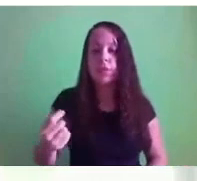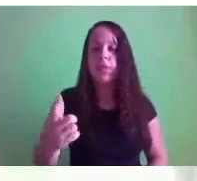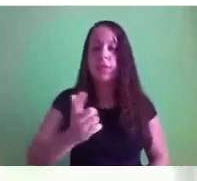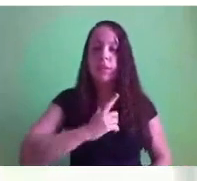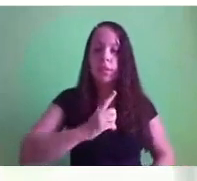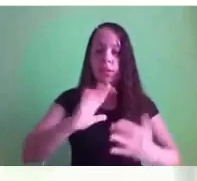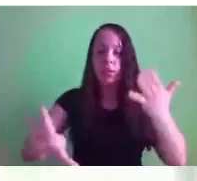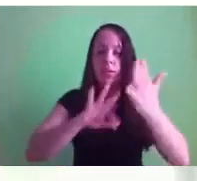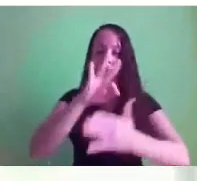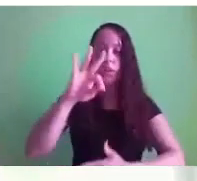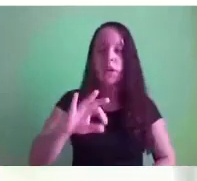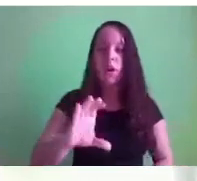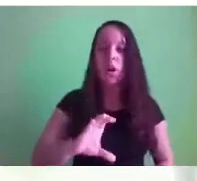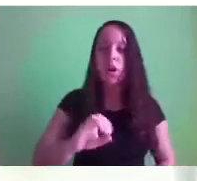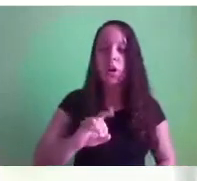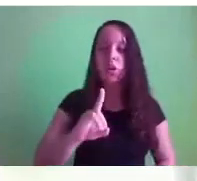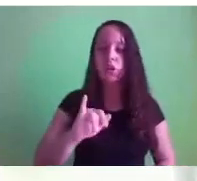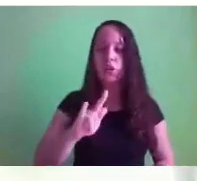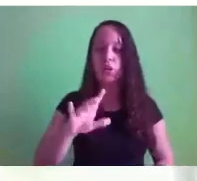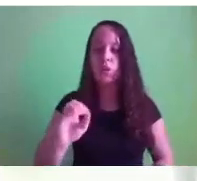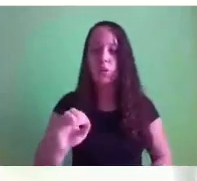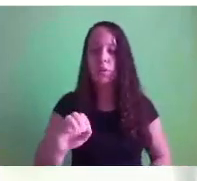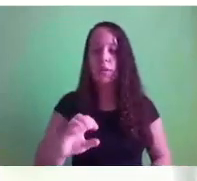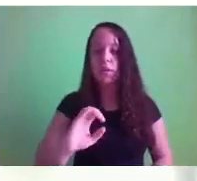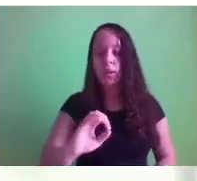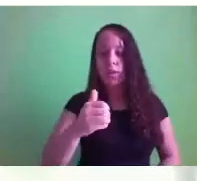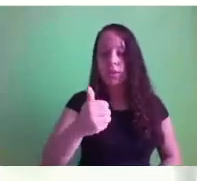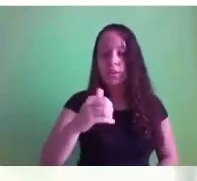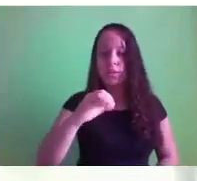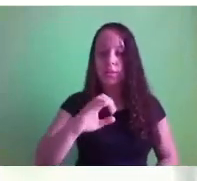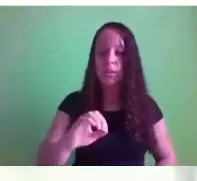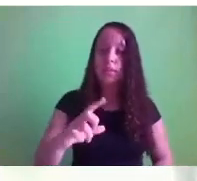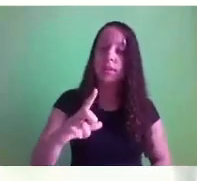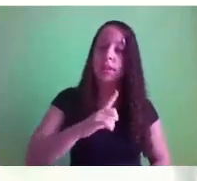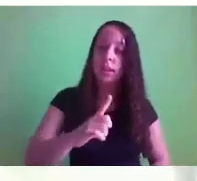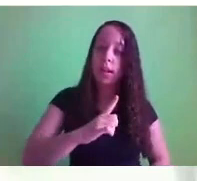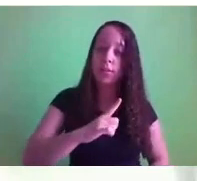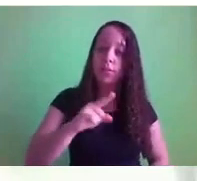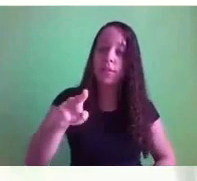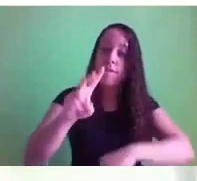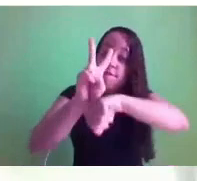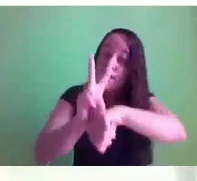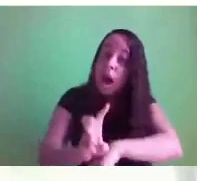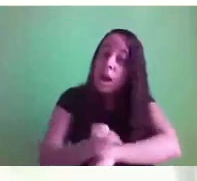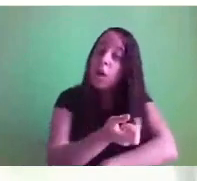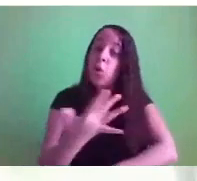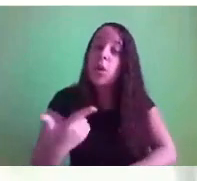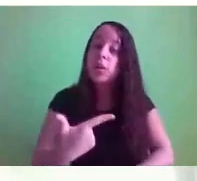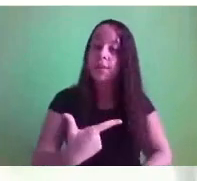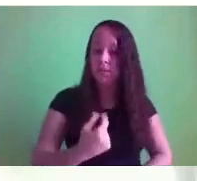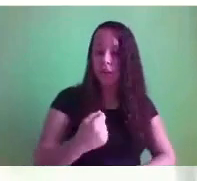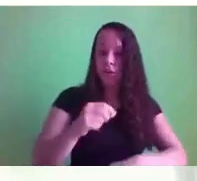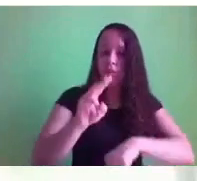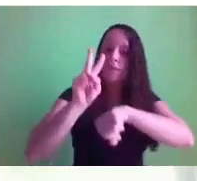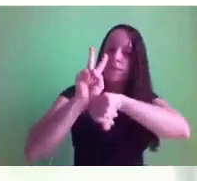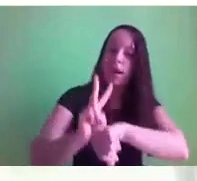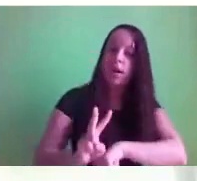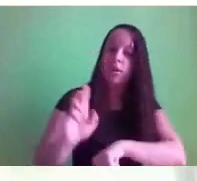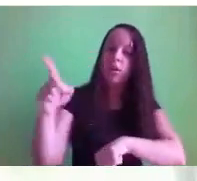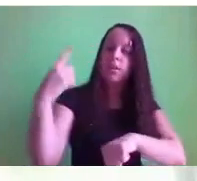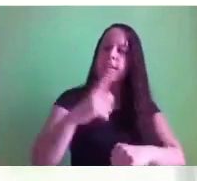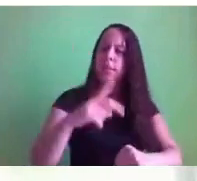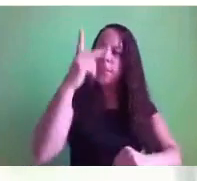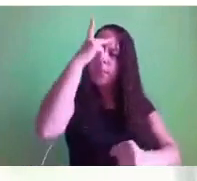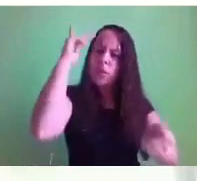010, ampla concorrência. Vagas ofertadas, 20 vagas e nós tivemos 123